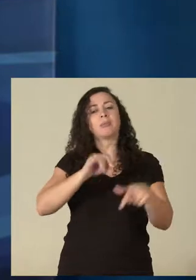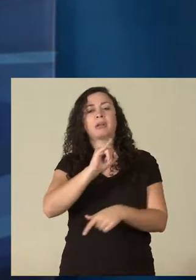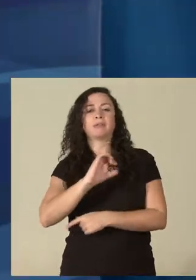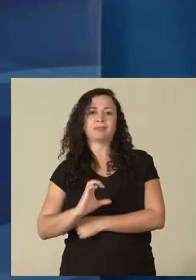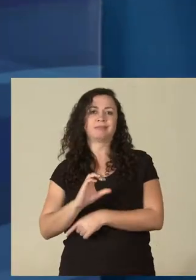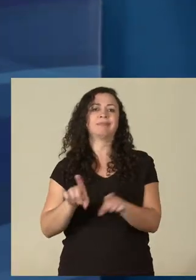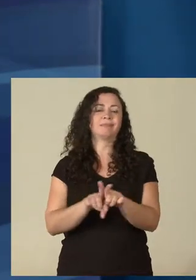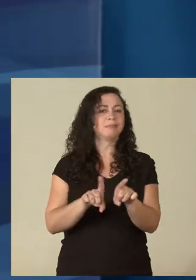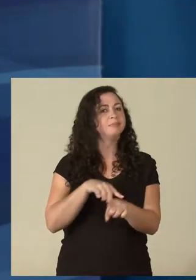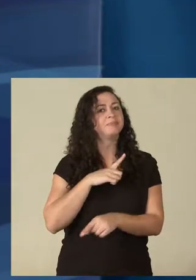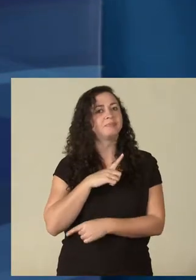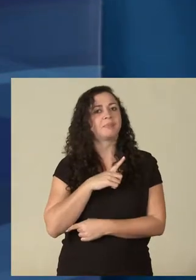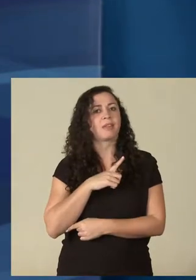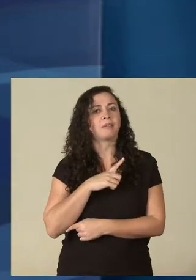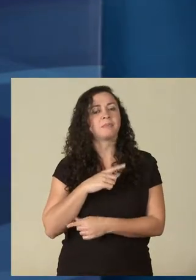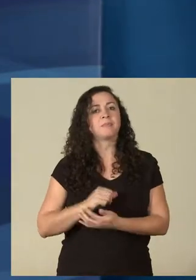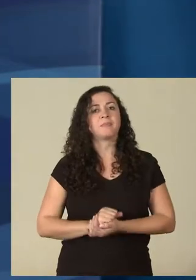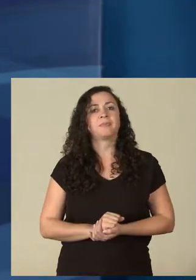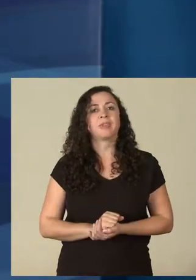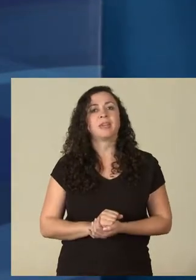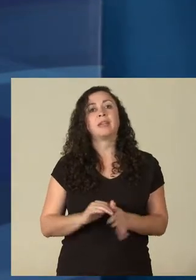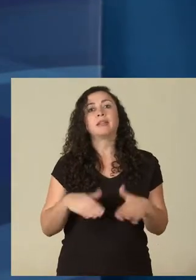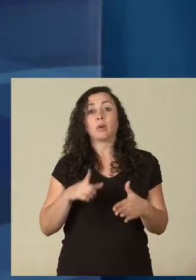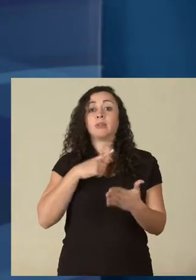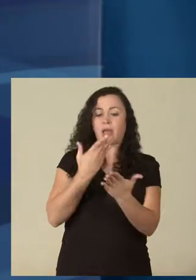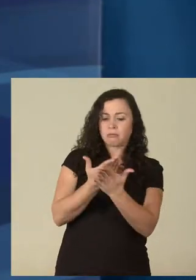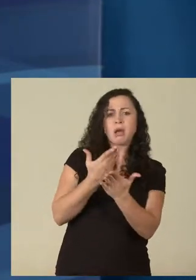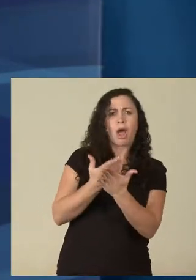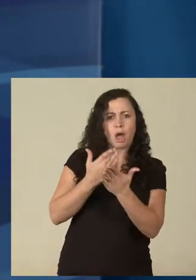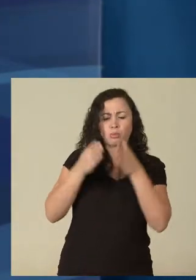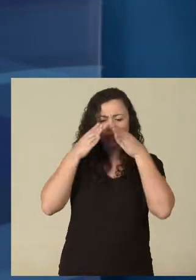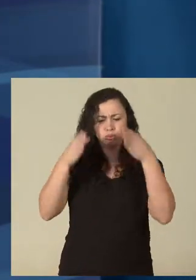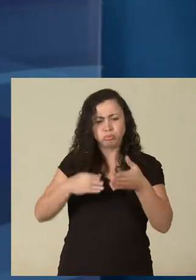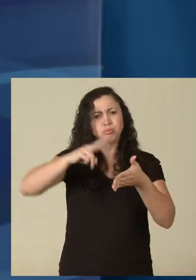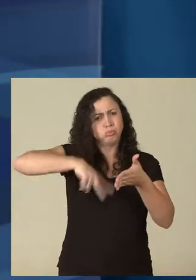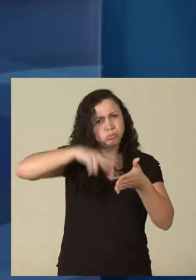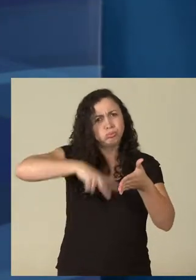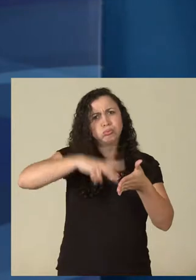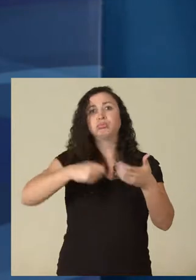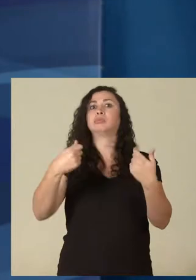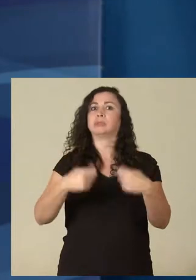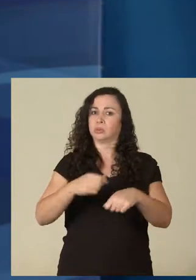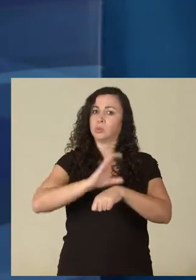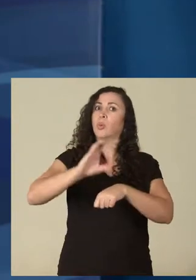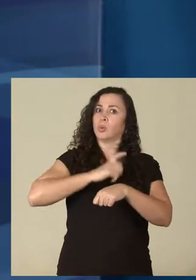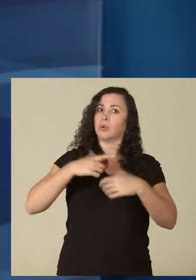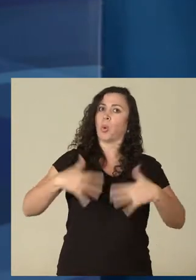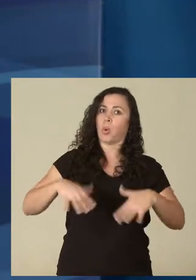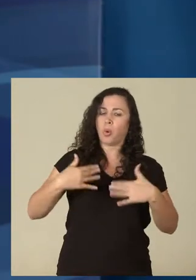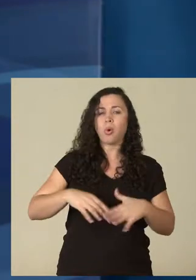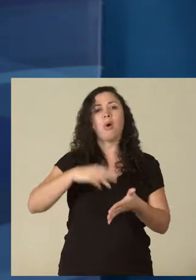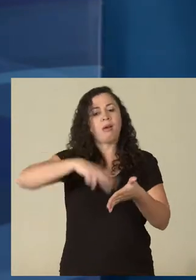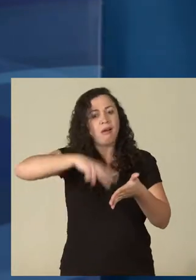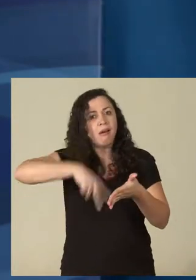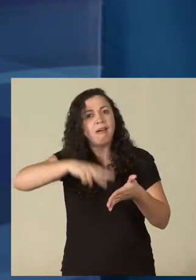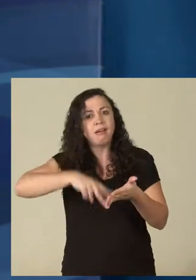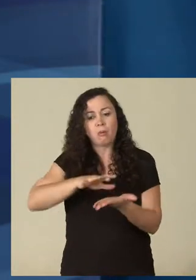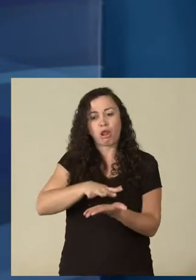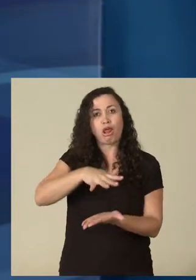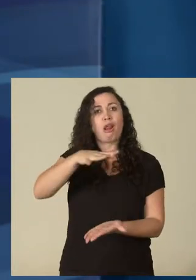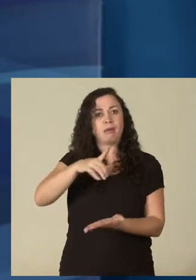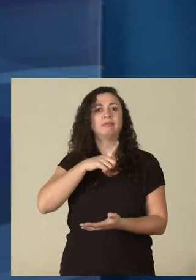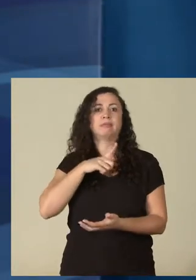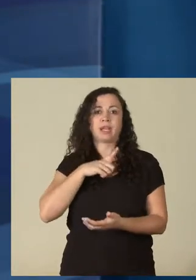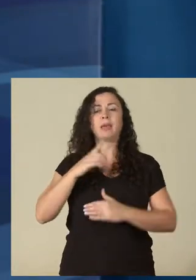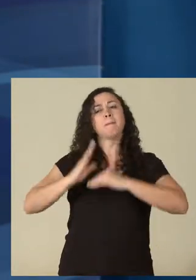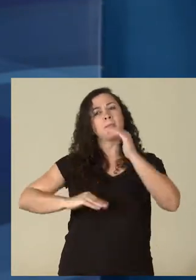científica. Eu diria que fora das aulas, que tem que estudar, tem que ler bastante, nosso curso é muito carregado de leitura, não é